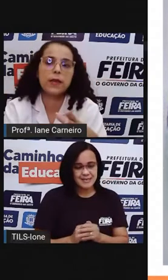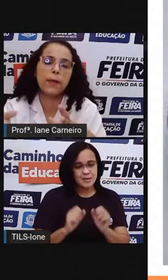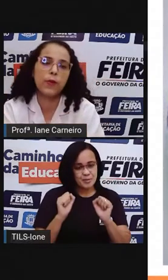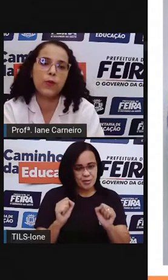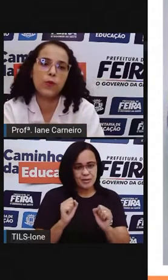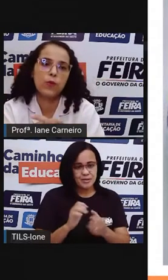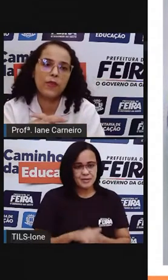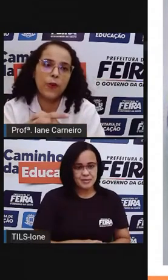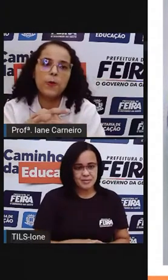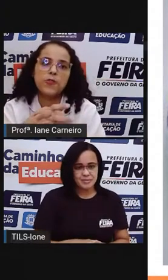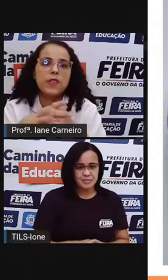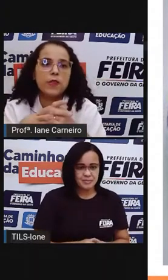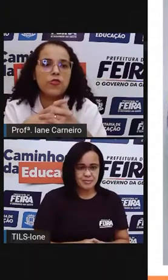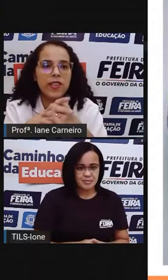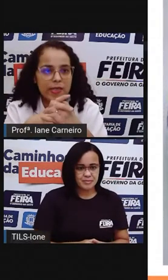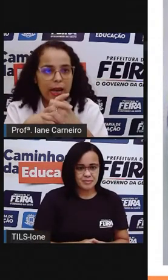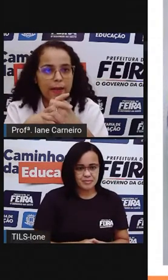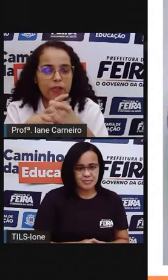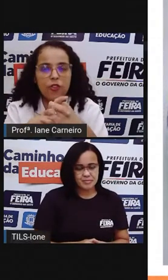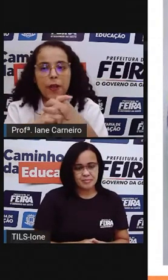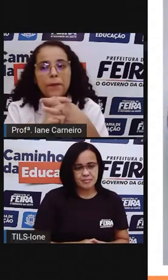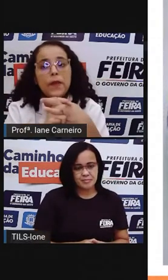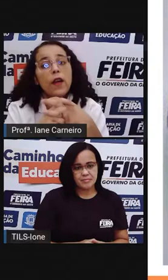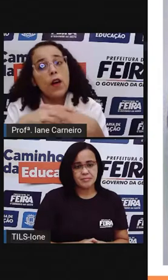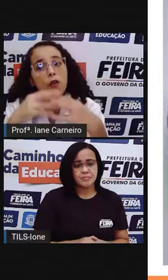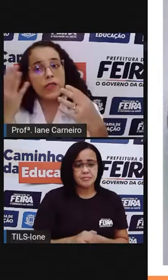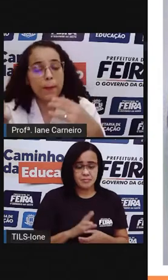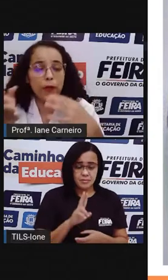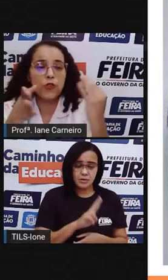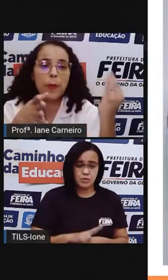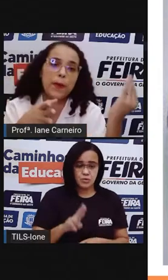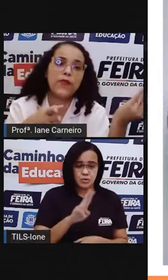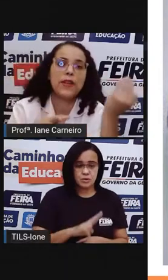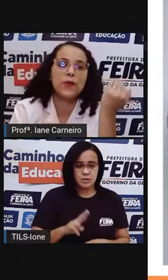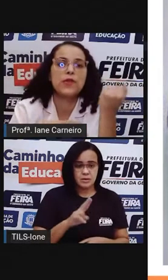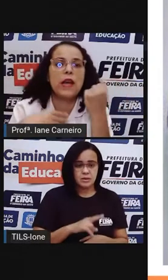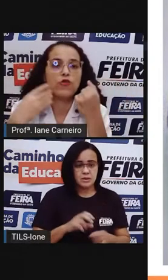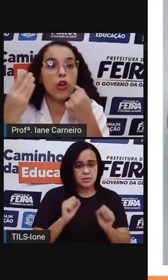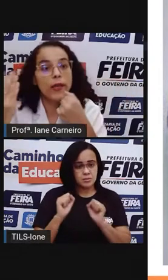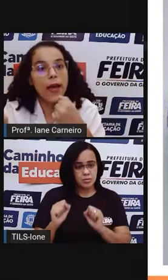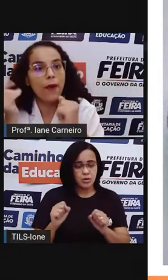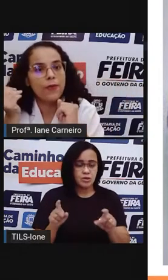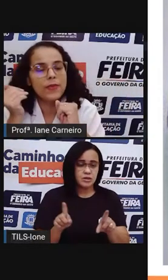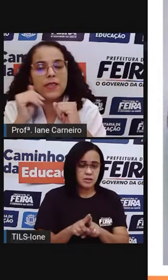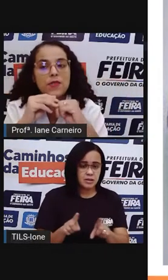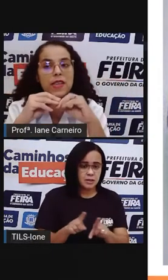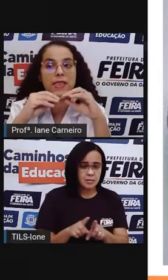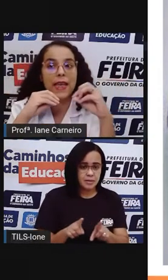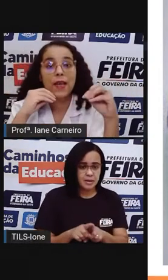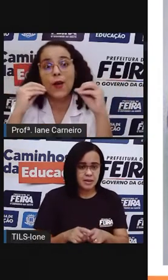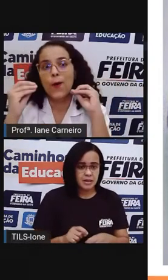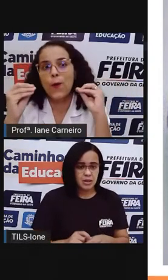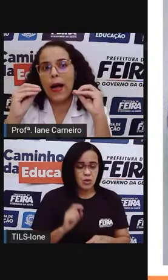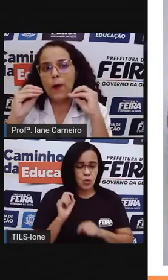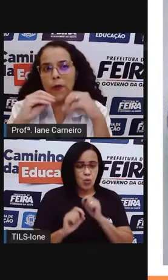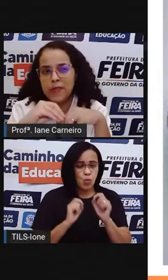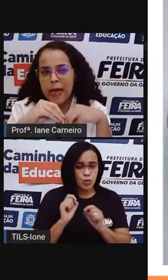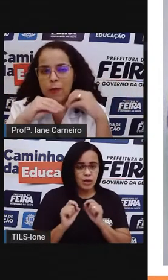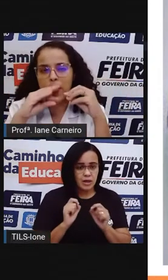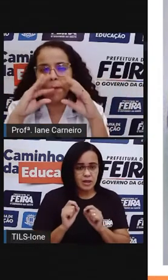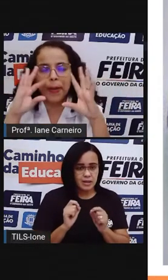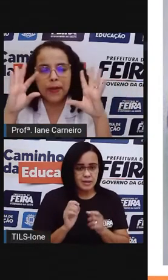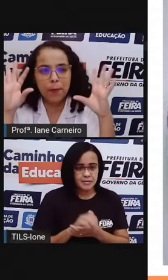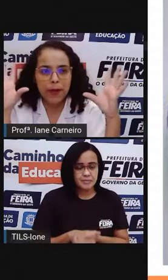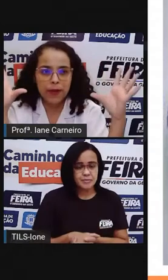pode ser também uma forma de você utilizar, tá joia? Ou você pode, como a própria falou, usar o jornal, né? Se você quiser um